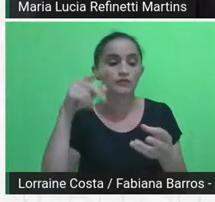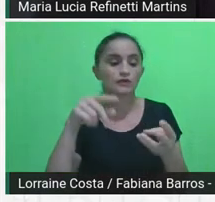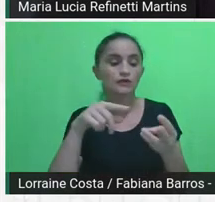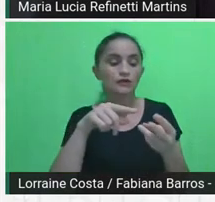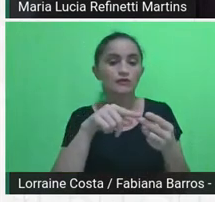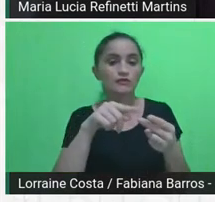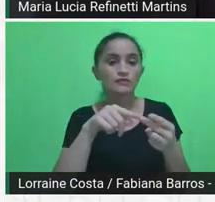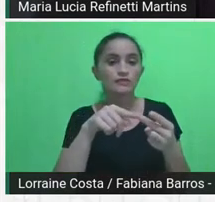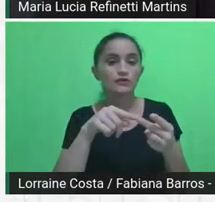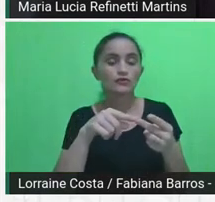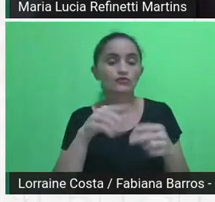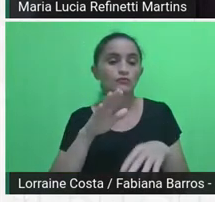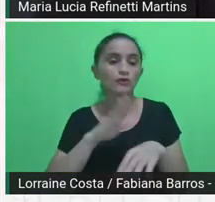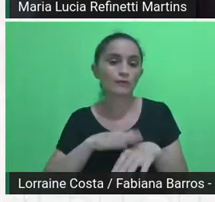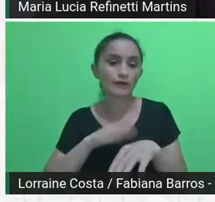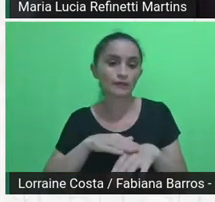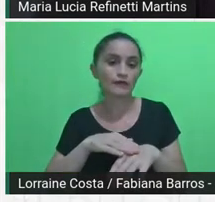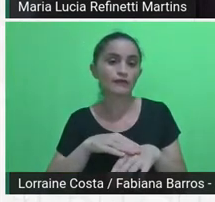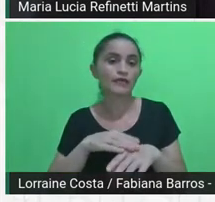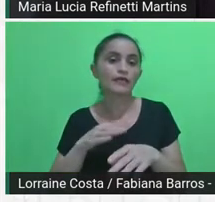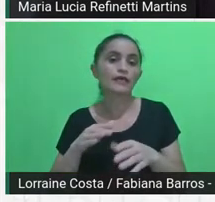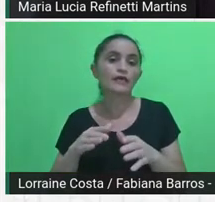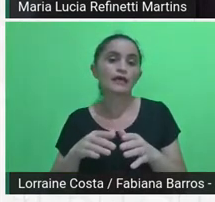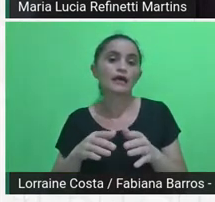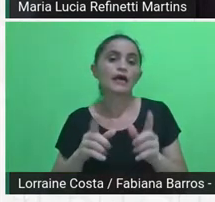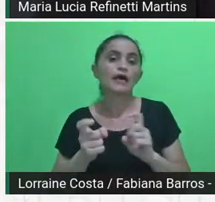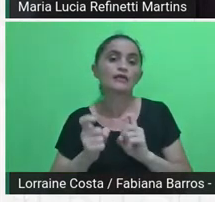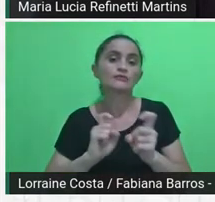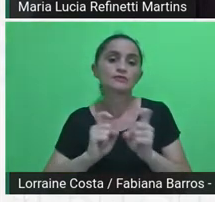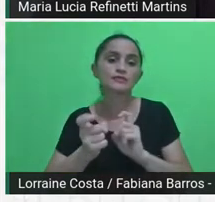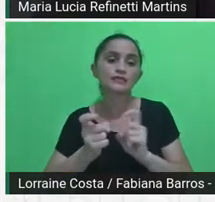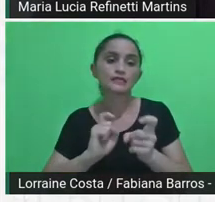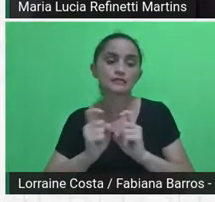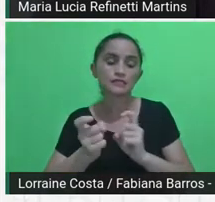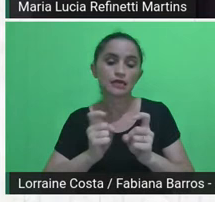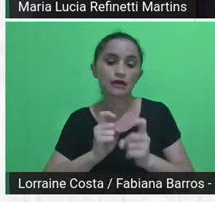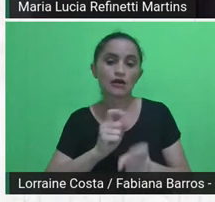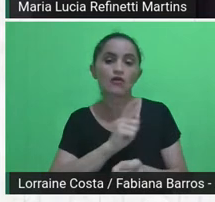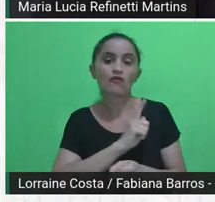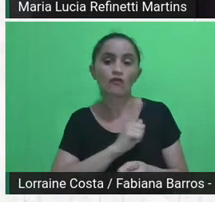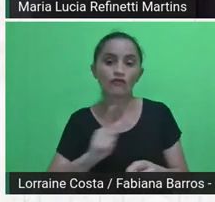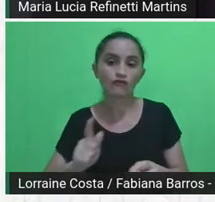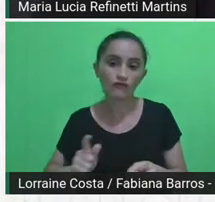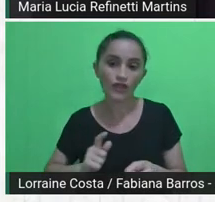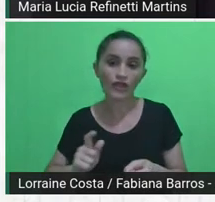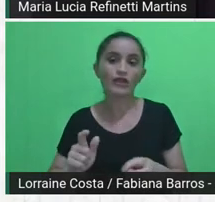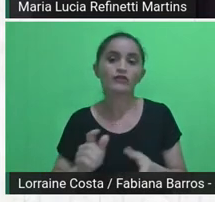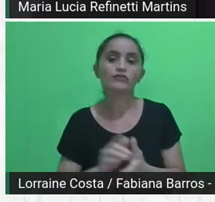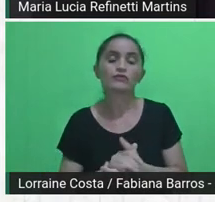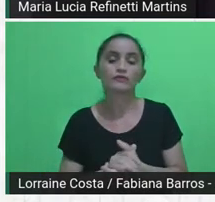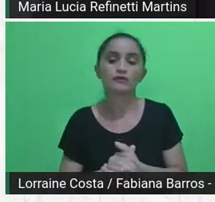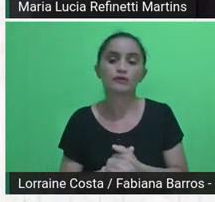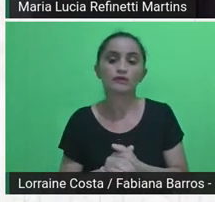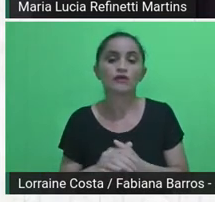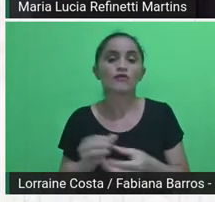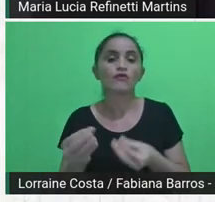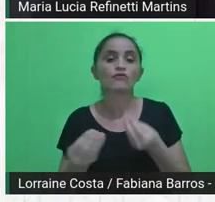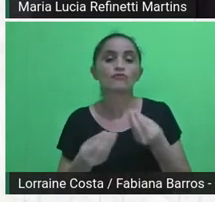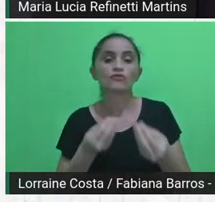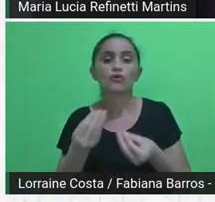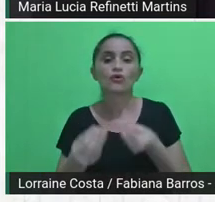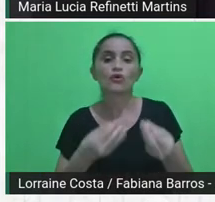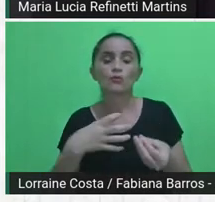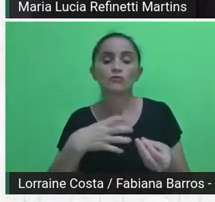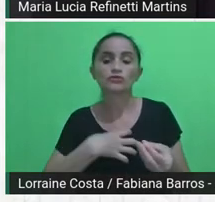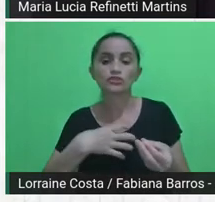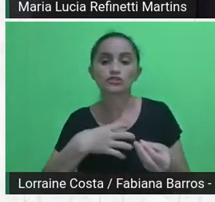e administração pública, então, se falou de gestão local, formas de qualificação, contratos